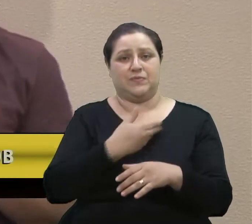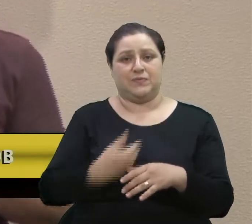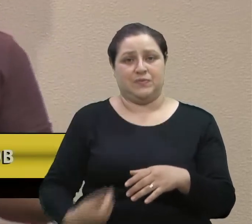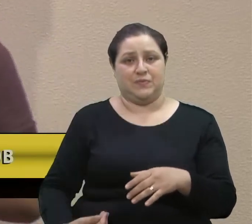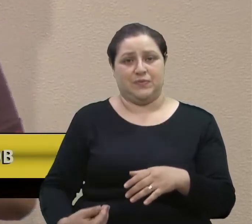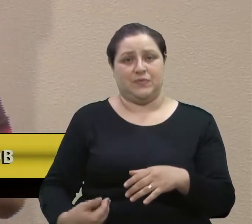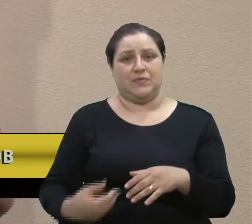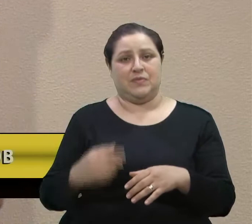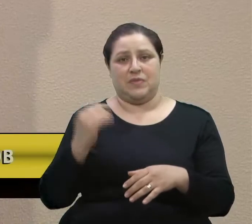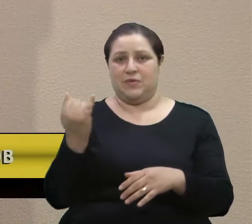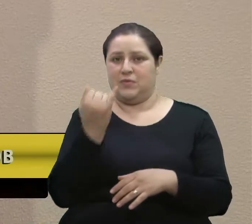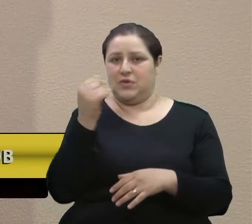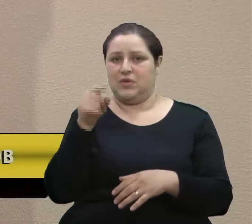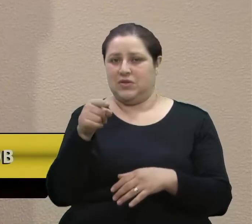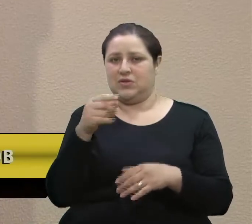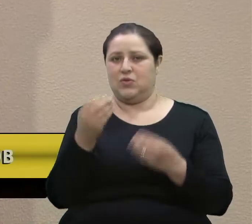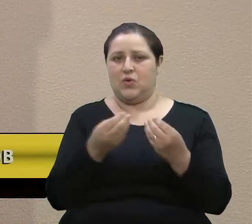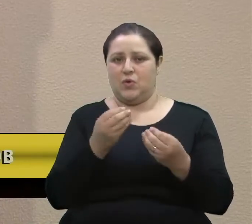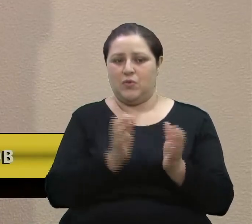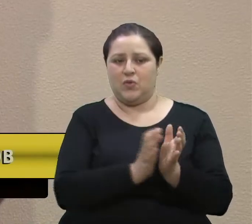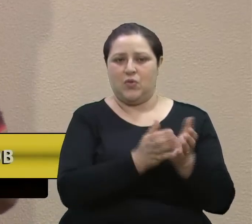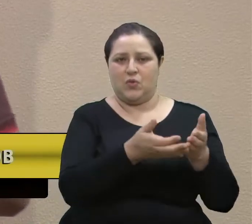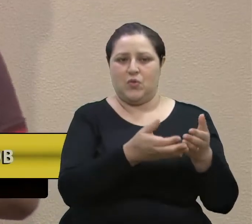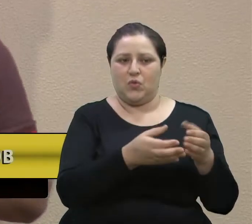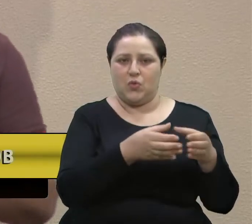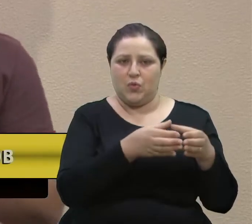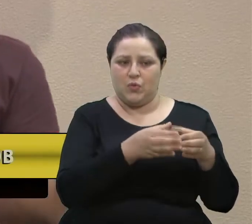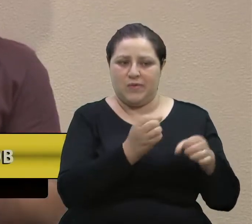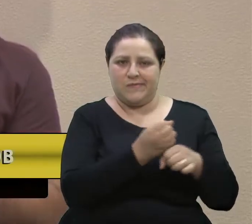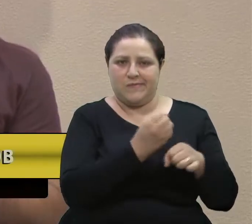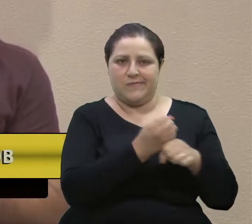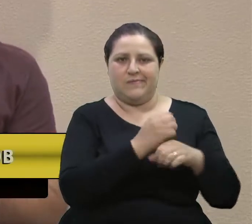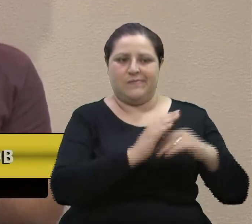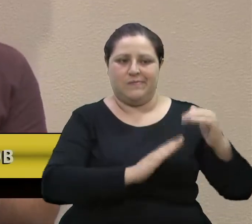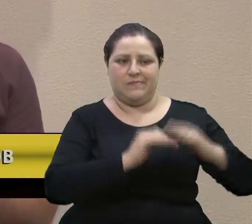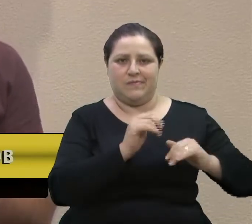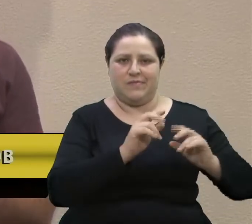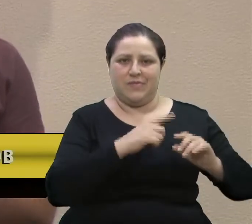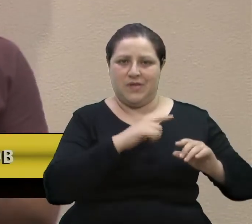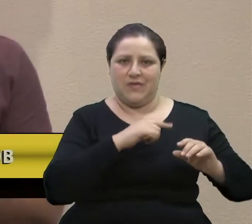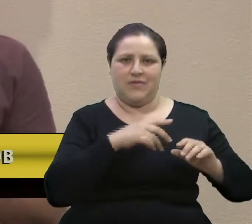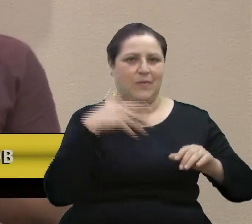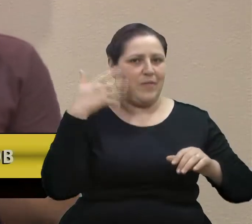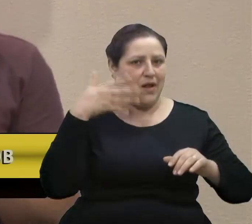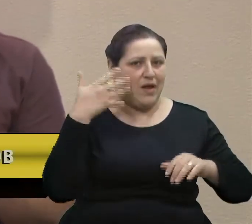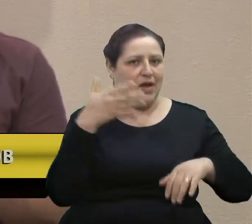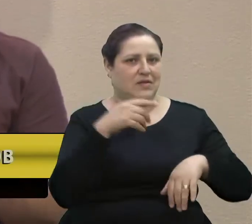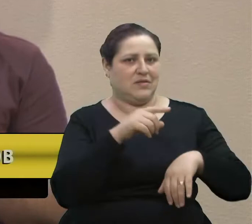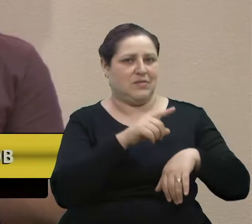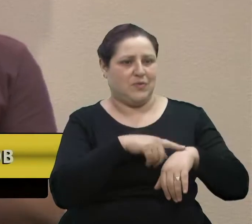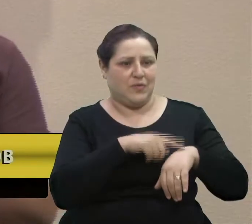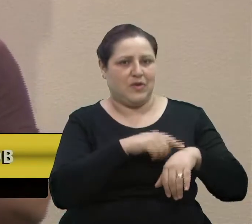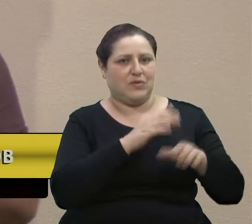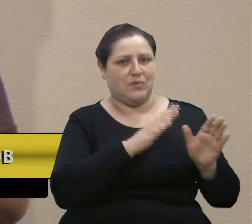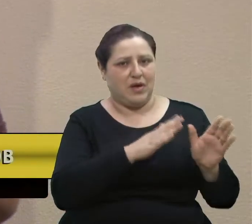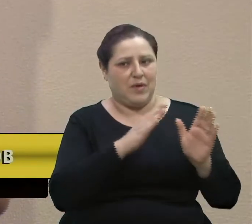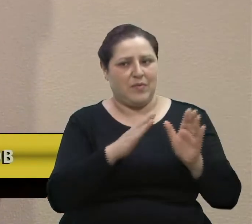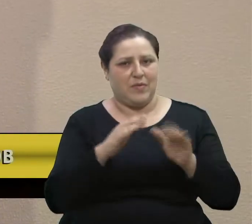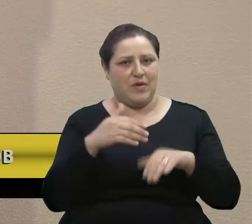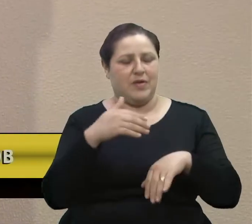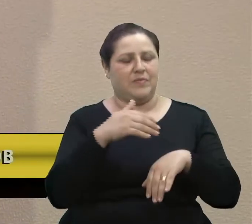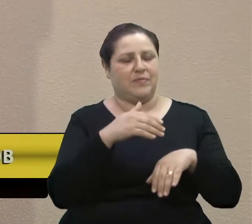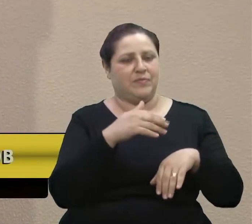a forma como a senhora conduziu a frente parlamentar, fazendo esses ciclos de palestra, concluindo com uma